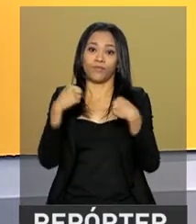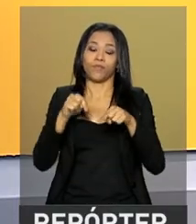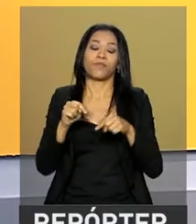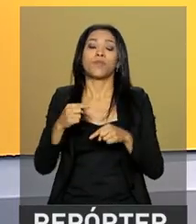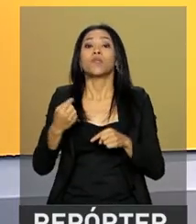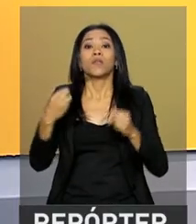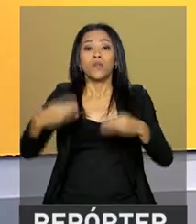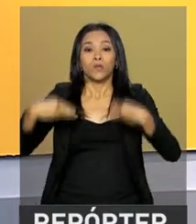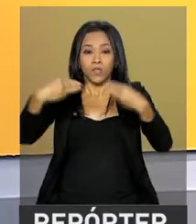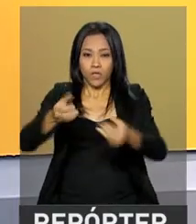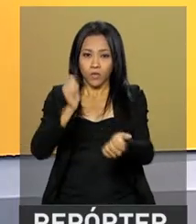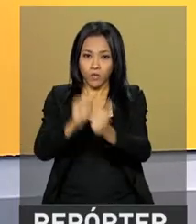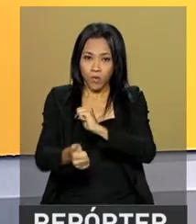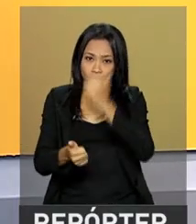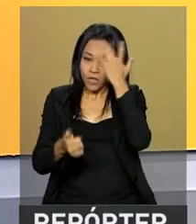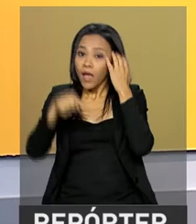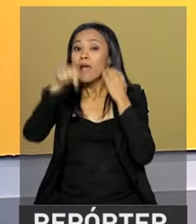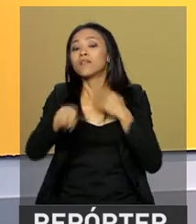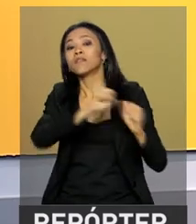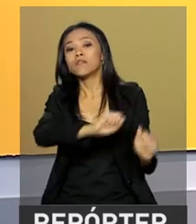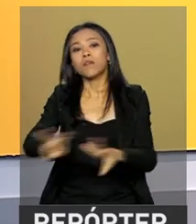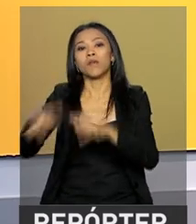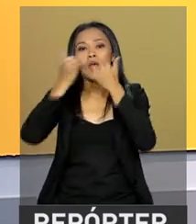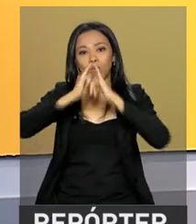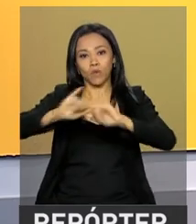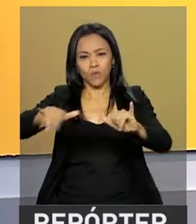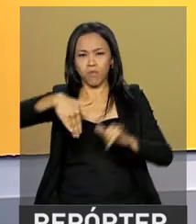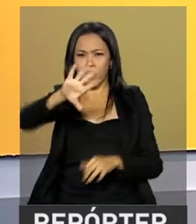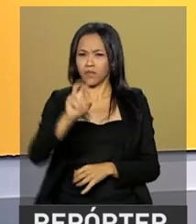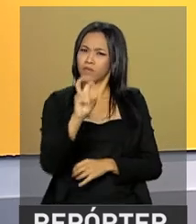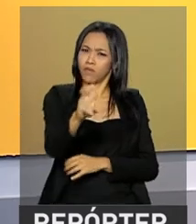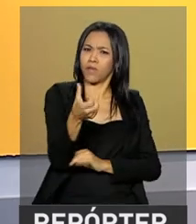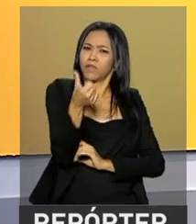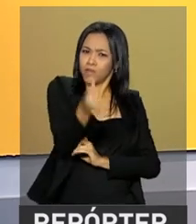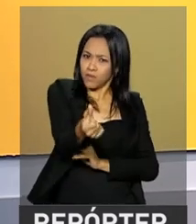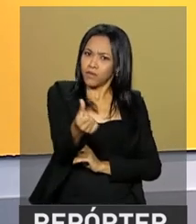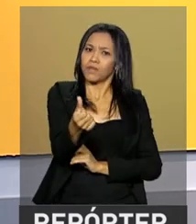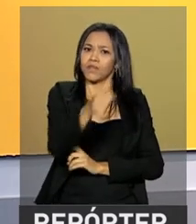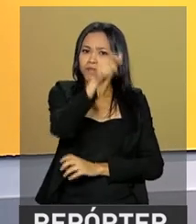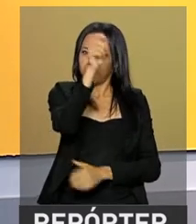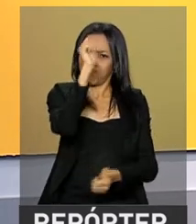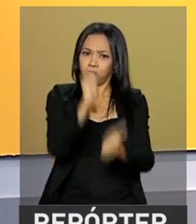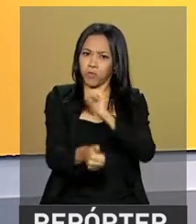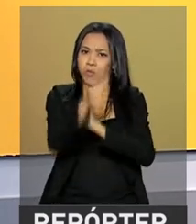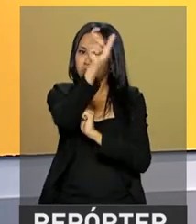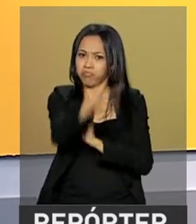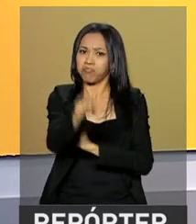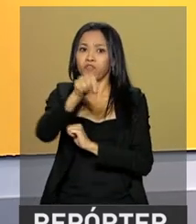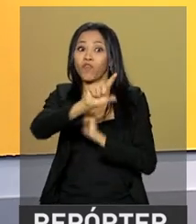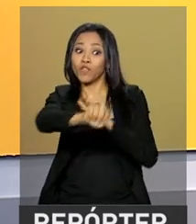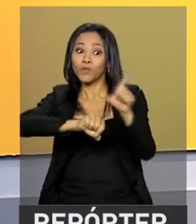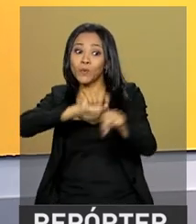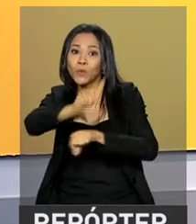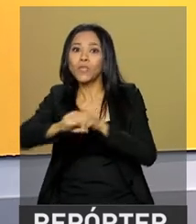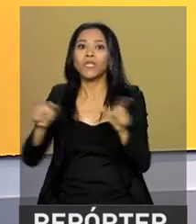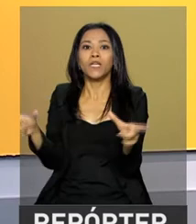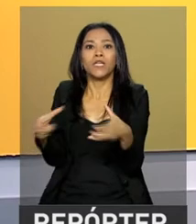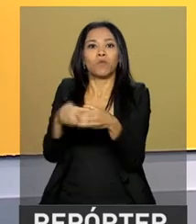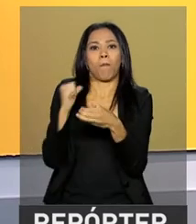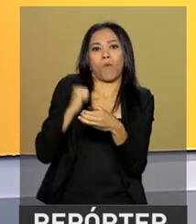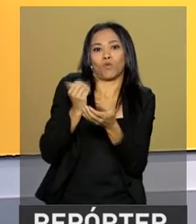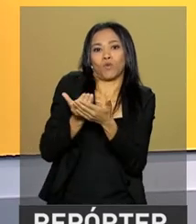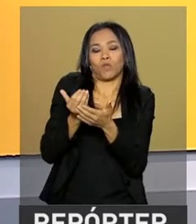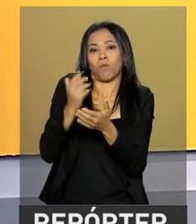Esporte anunciou esta semana o nome de mais 56 atletas contemplados com a Bolsa Pódio